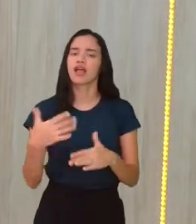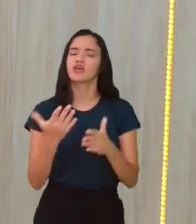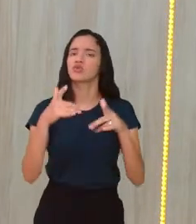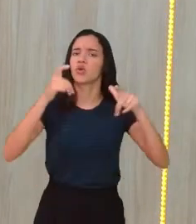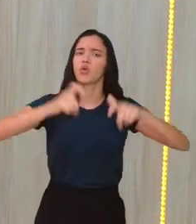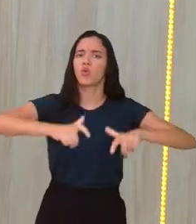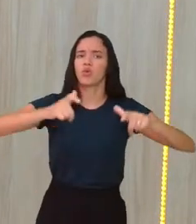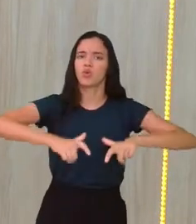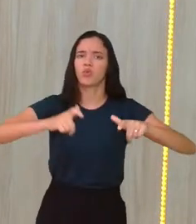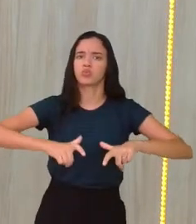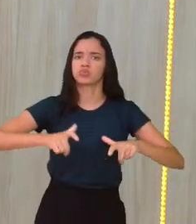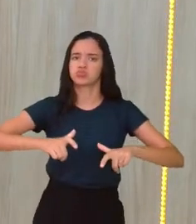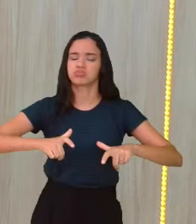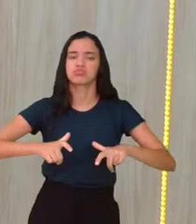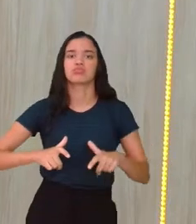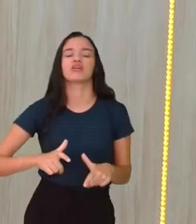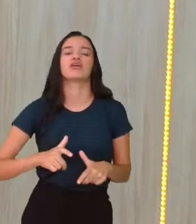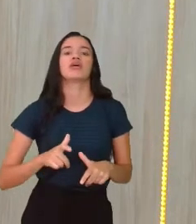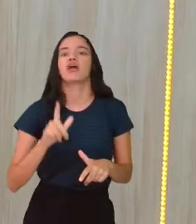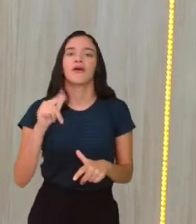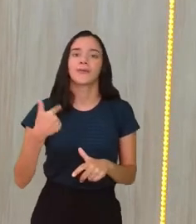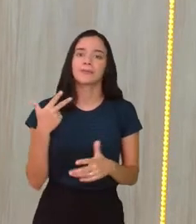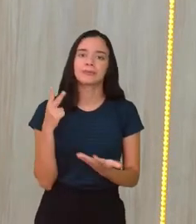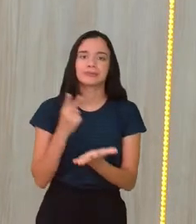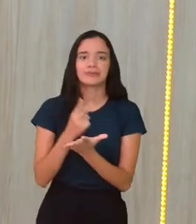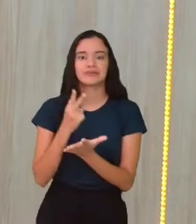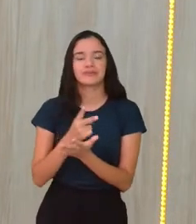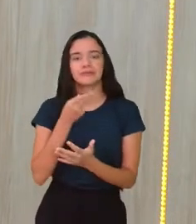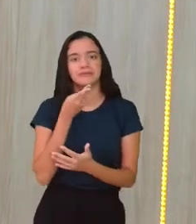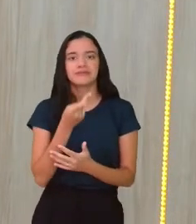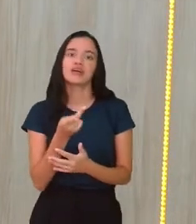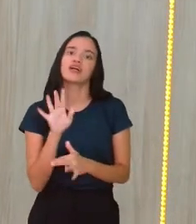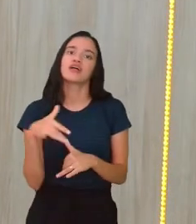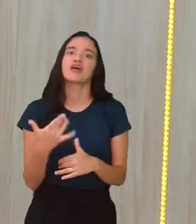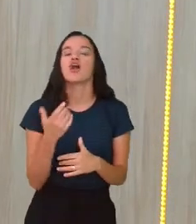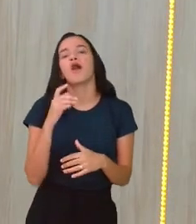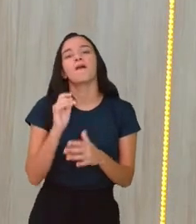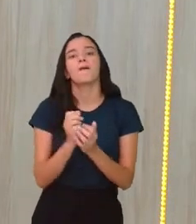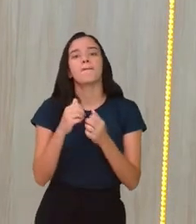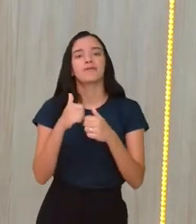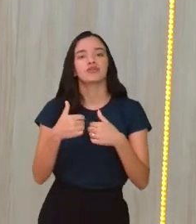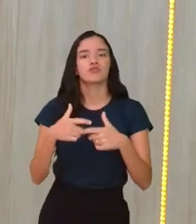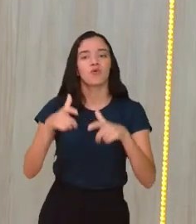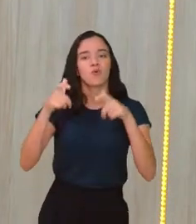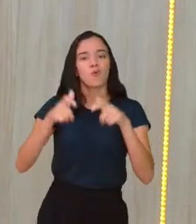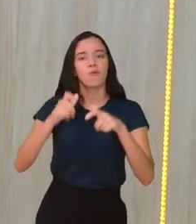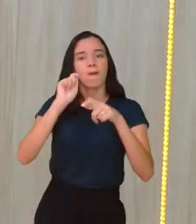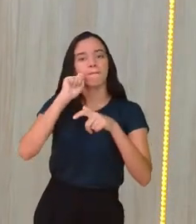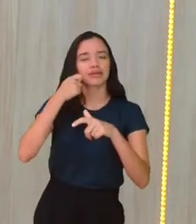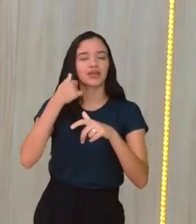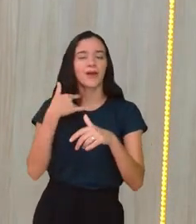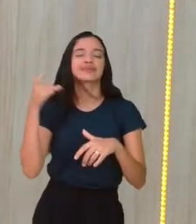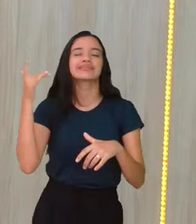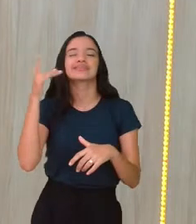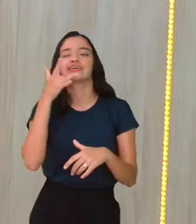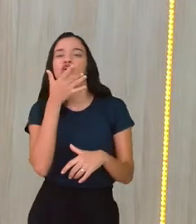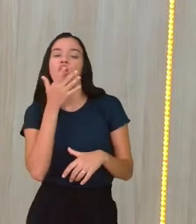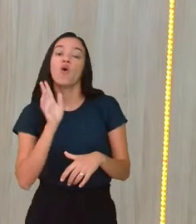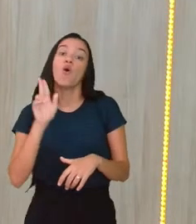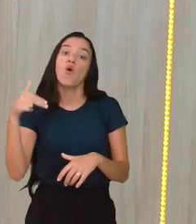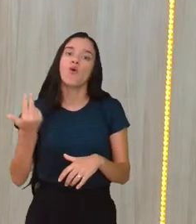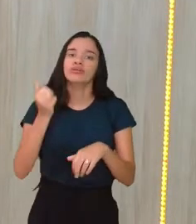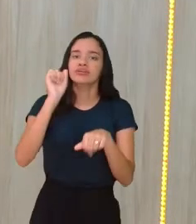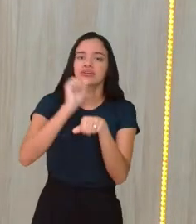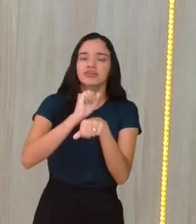lugar desse mundão, né, como eu sempre digo, de repente numa padaria tomando um cafezinho, ó, que delícia, ou esperando uma